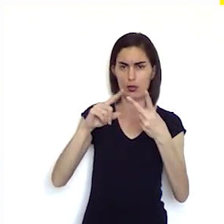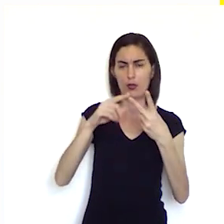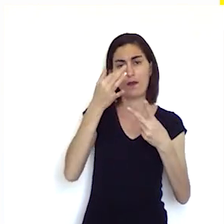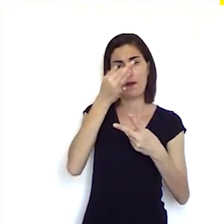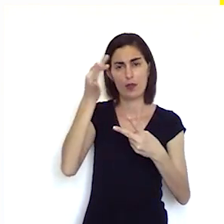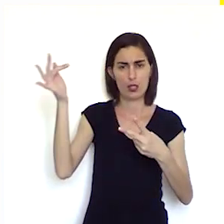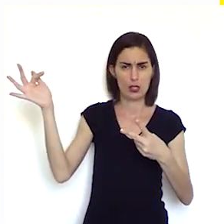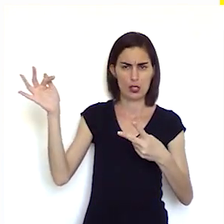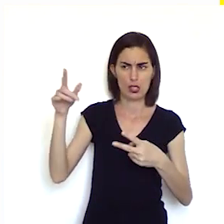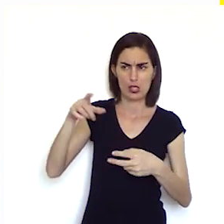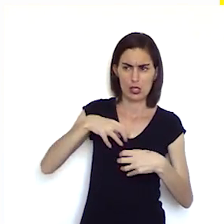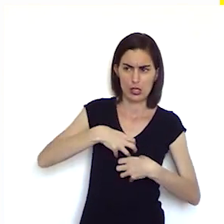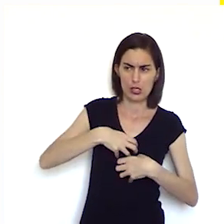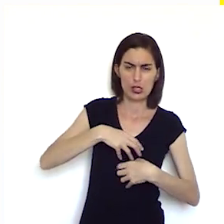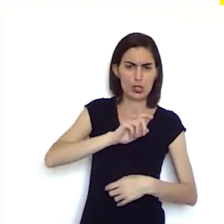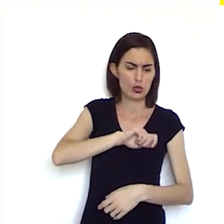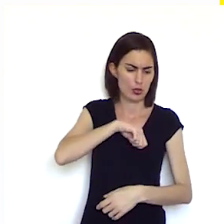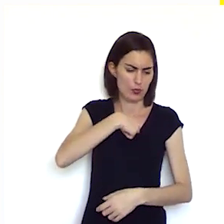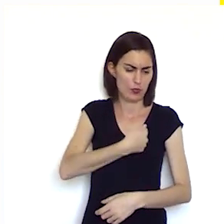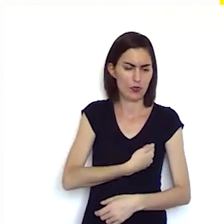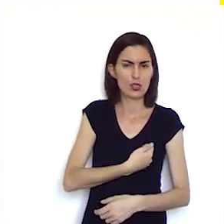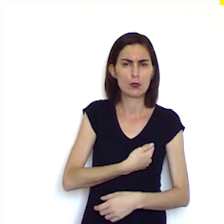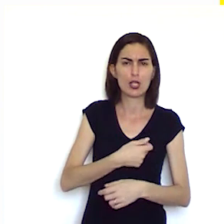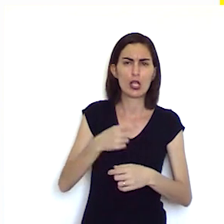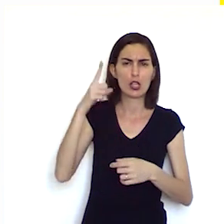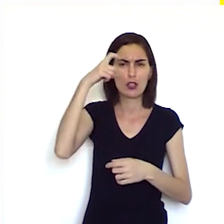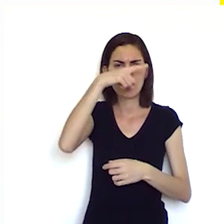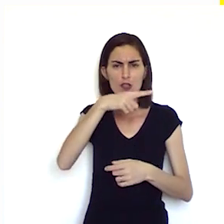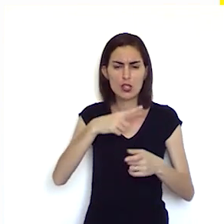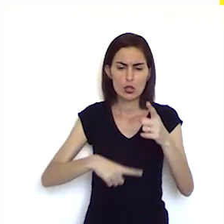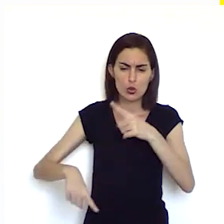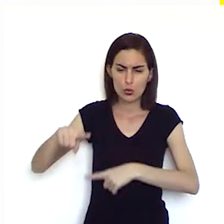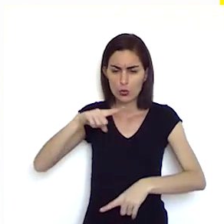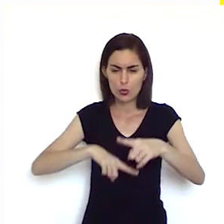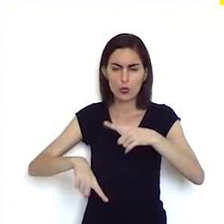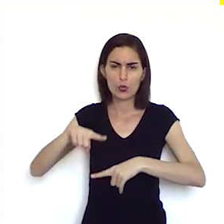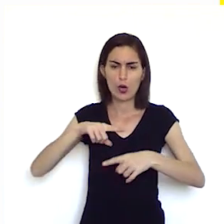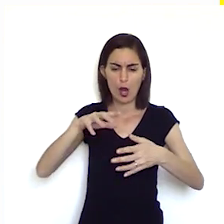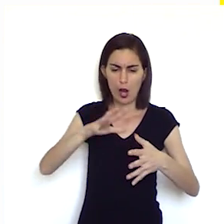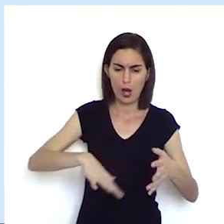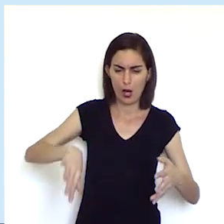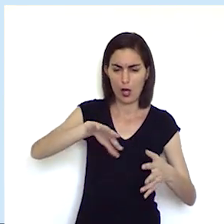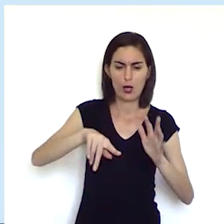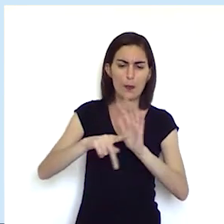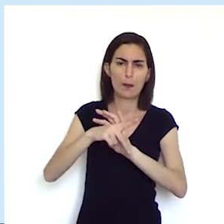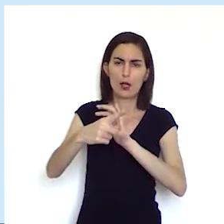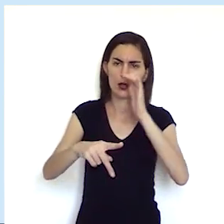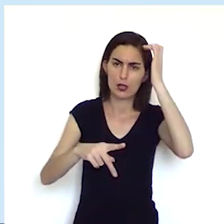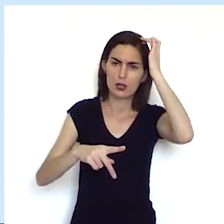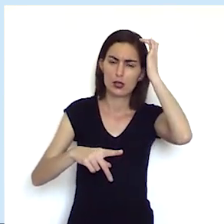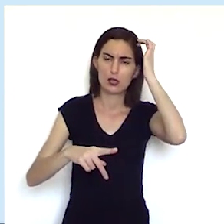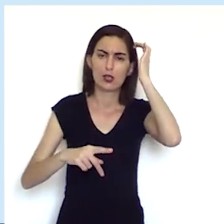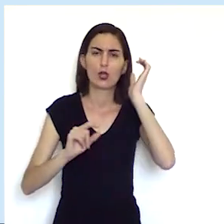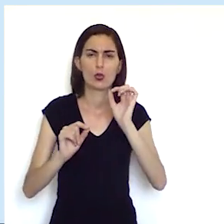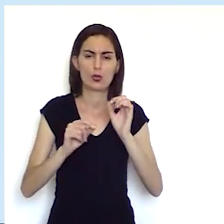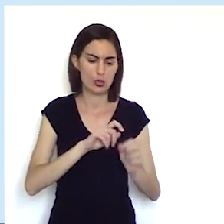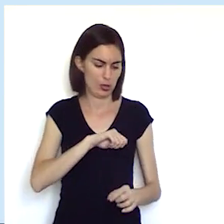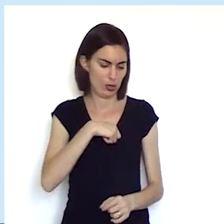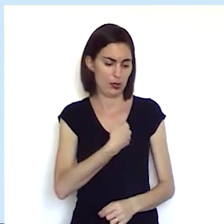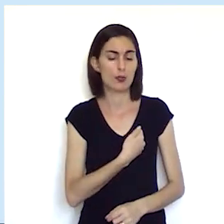dificuldade da Espanha de controlar suas colônias eram áreas em tratados internacionais pertencentes à